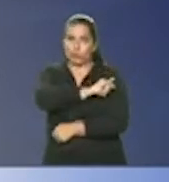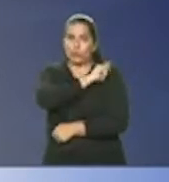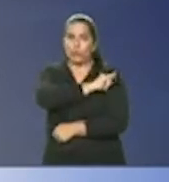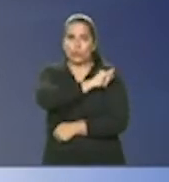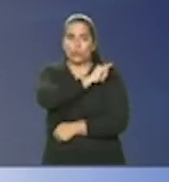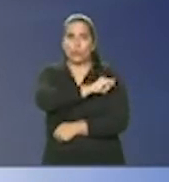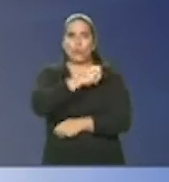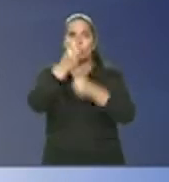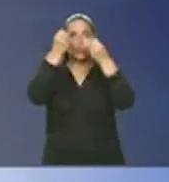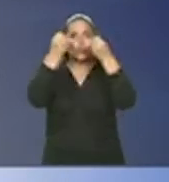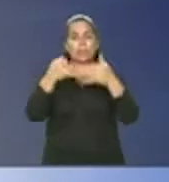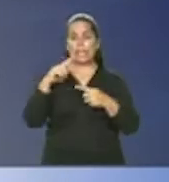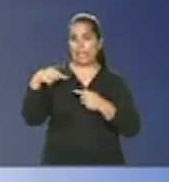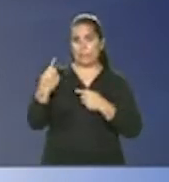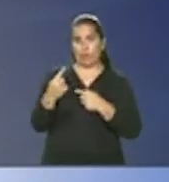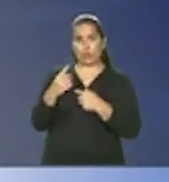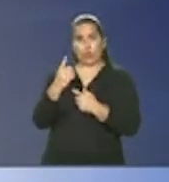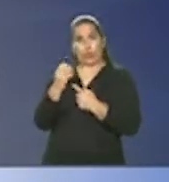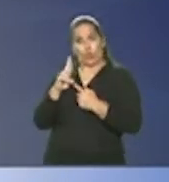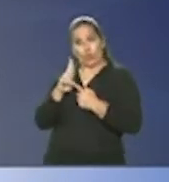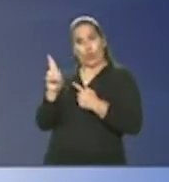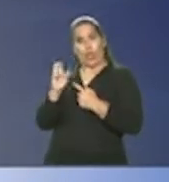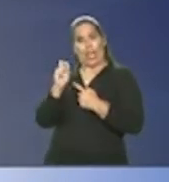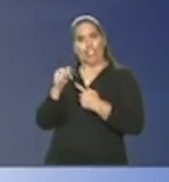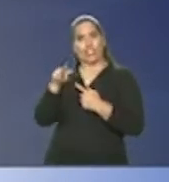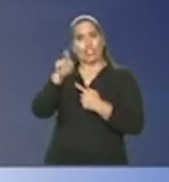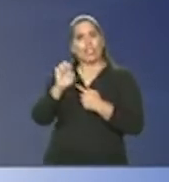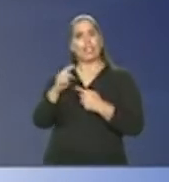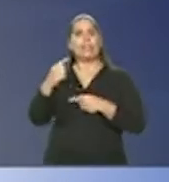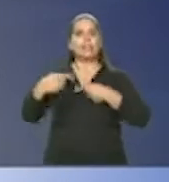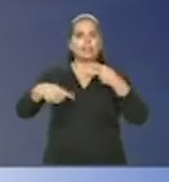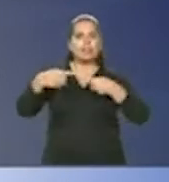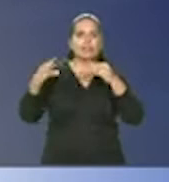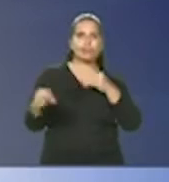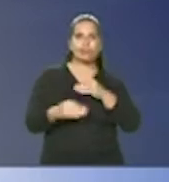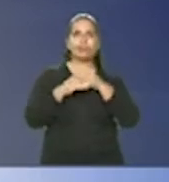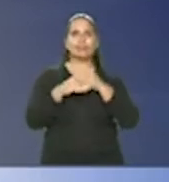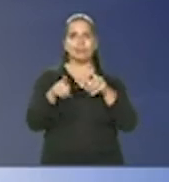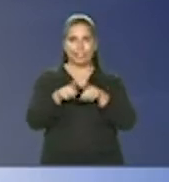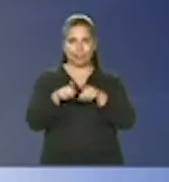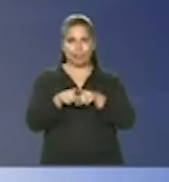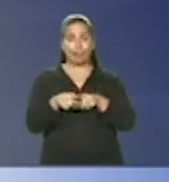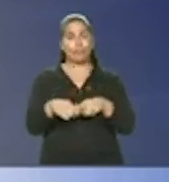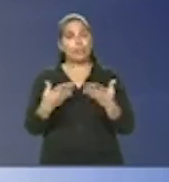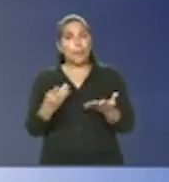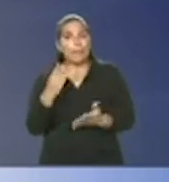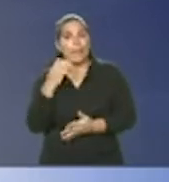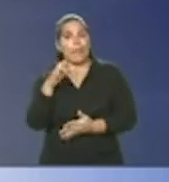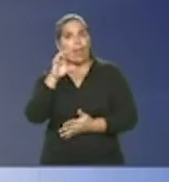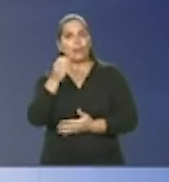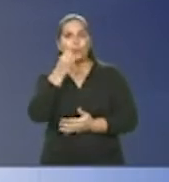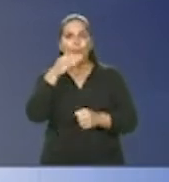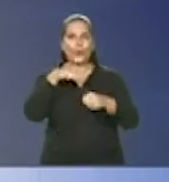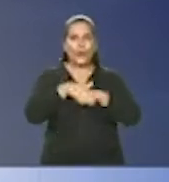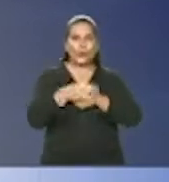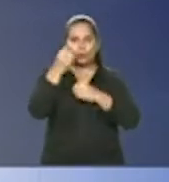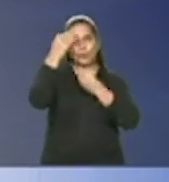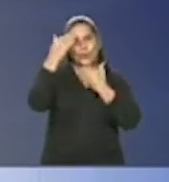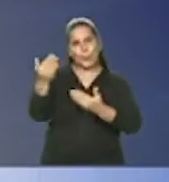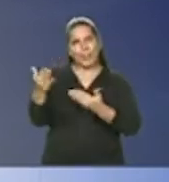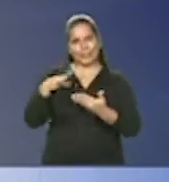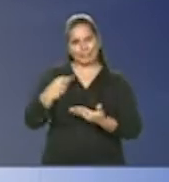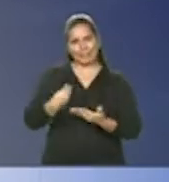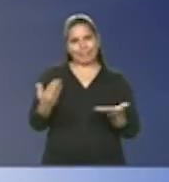Depois, o professor, o doutor Alexandre Campos, comenta. Então, por favor, doutor Bernardo, boa noite. Muito obrigado por estar